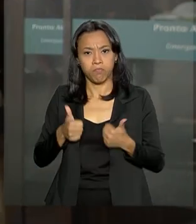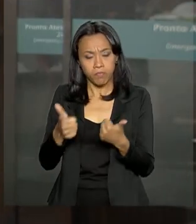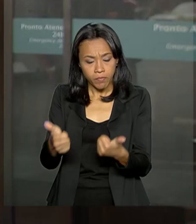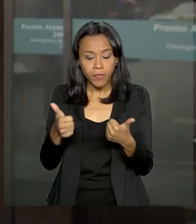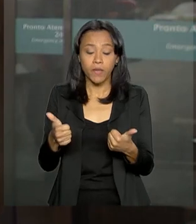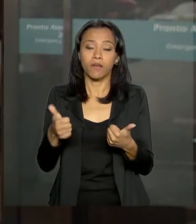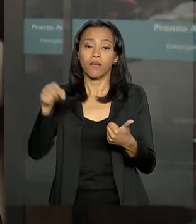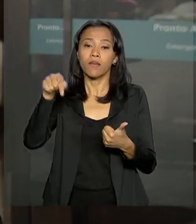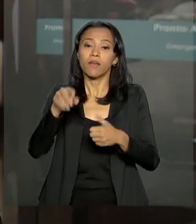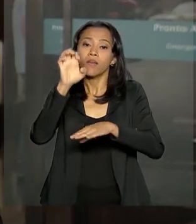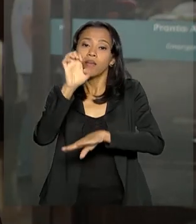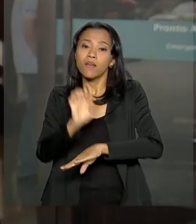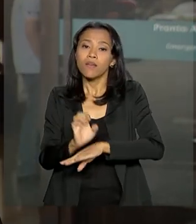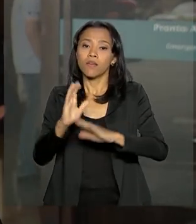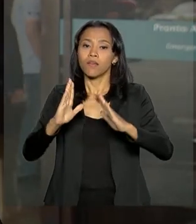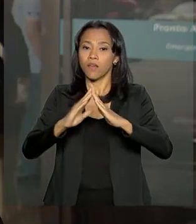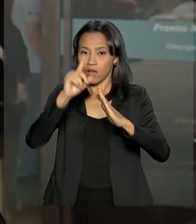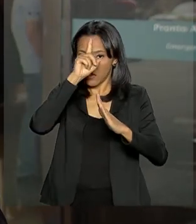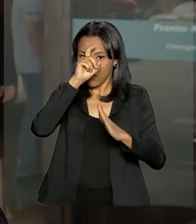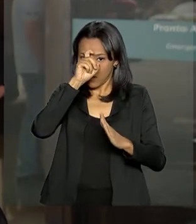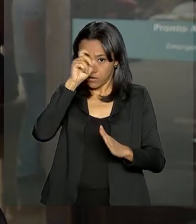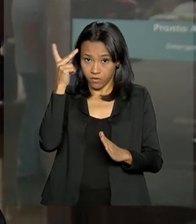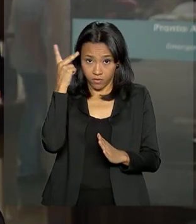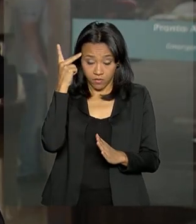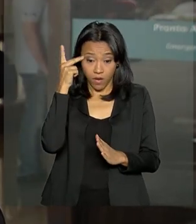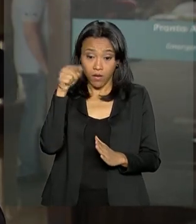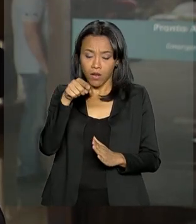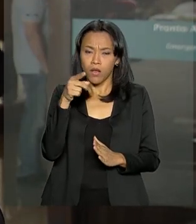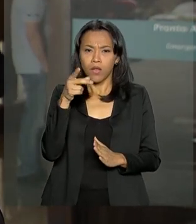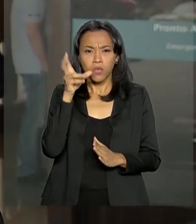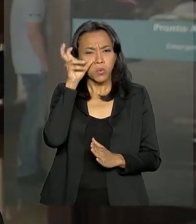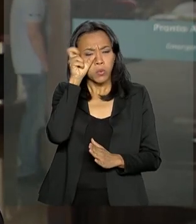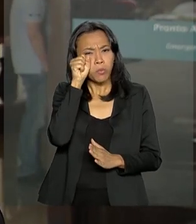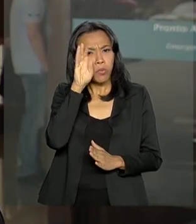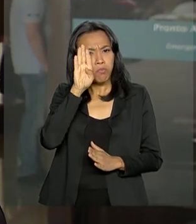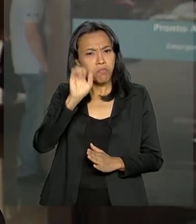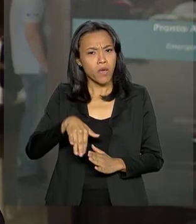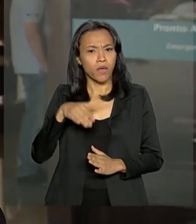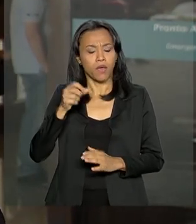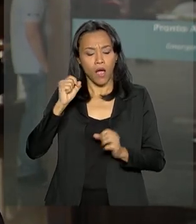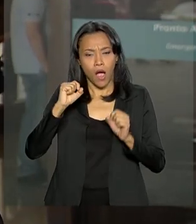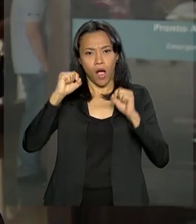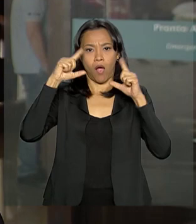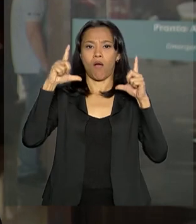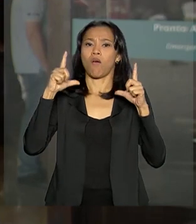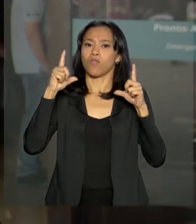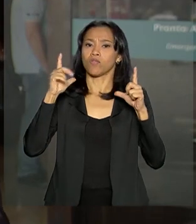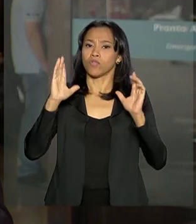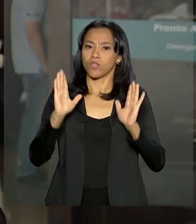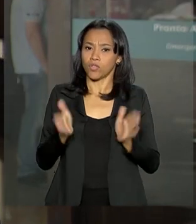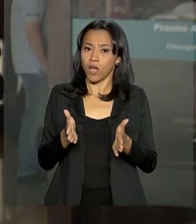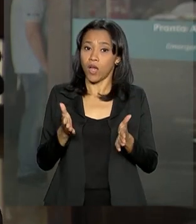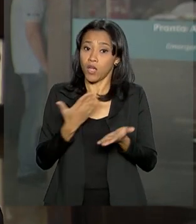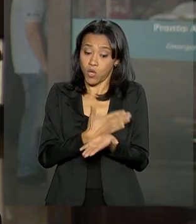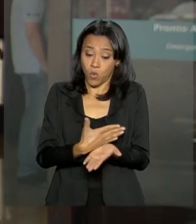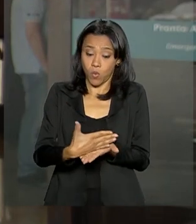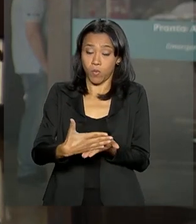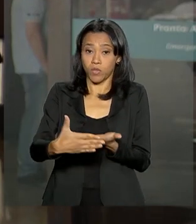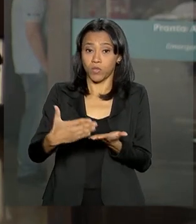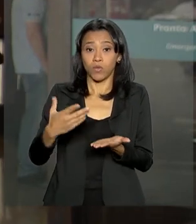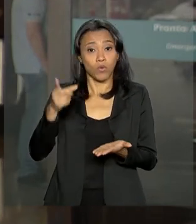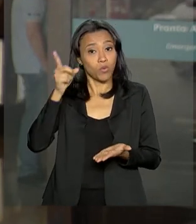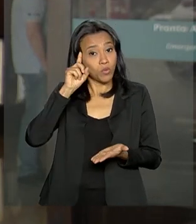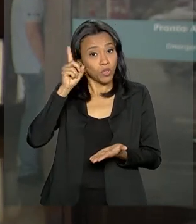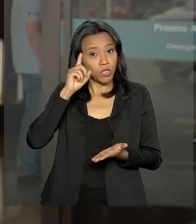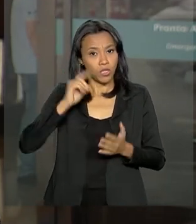capital paulista. Ele dormiu bem esta noite, agora há pouco acabou de acordar e já começou o dia se exercitando.